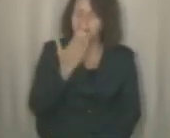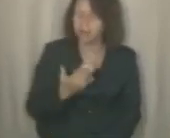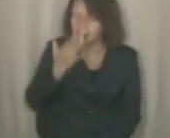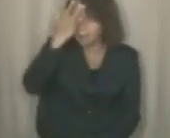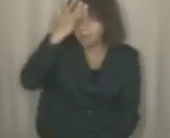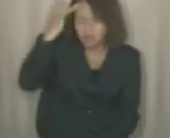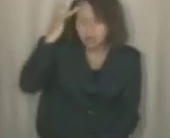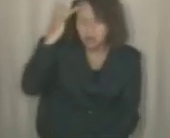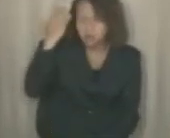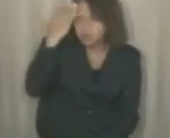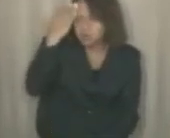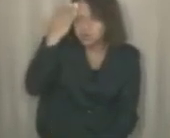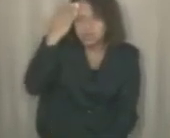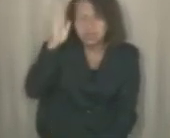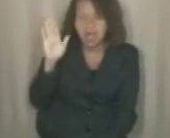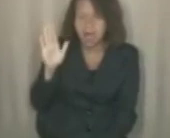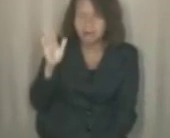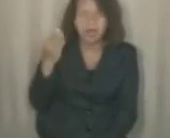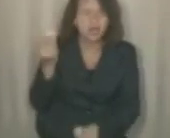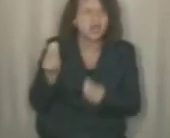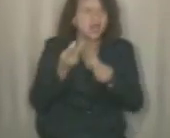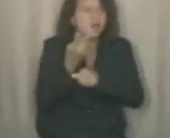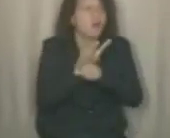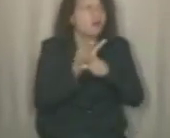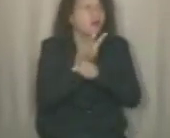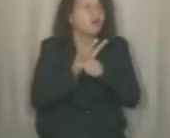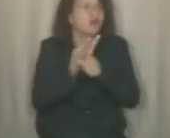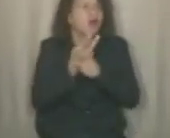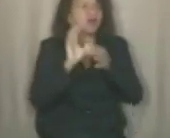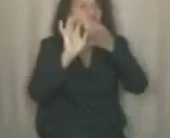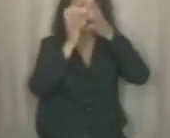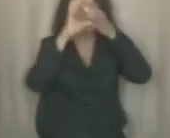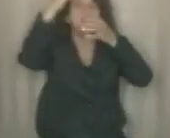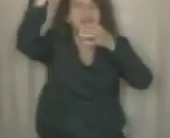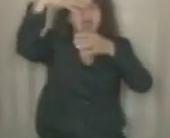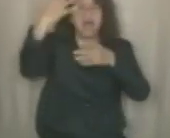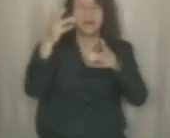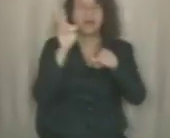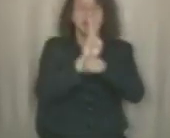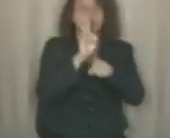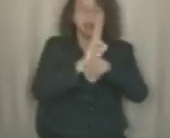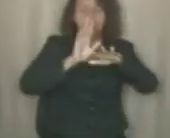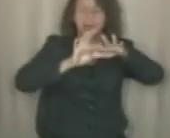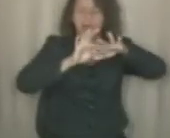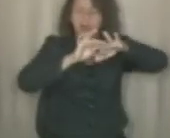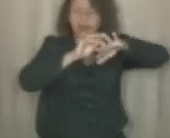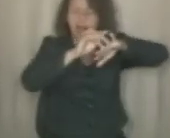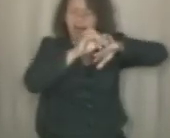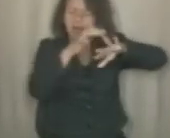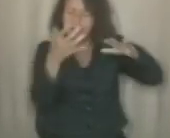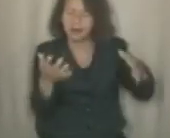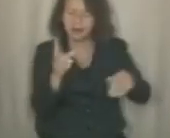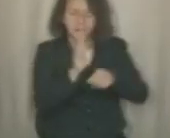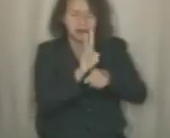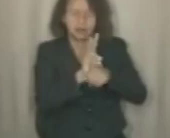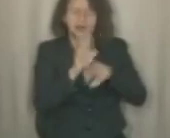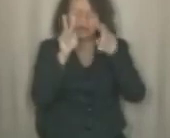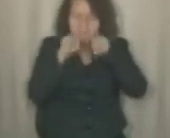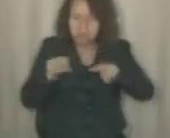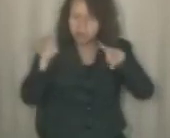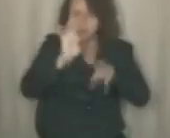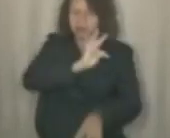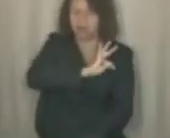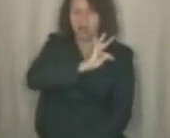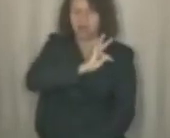pessoas que muitas vezes não sabem a quem recorrer para trocar uma lâmpada, a pedir manutenção de uma escadaria, a de uma viabilidade